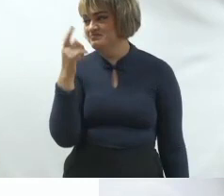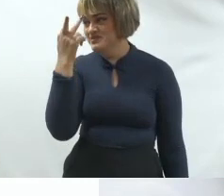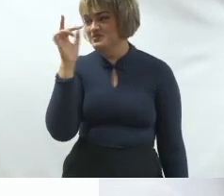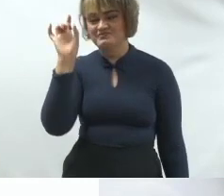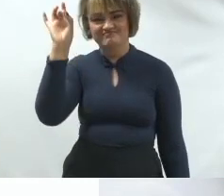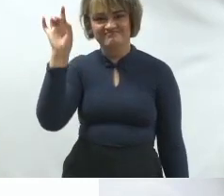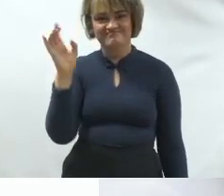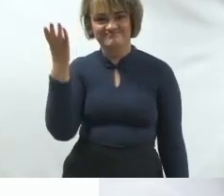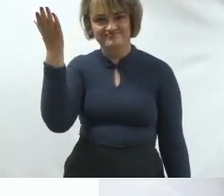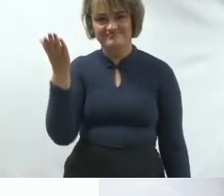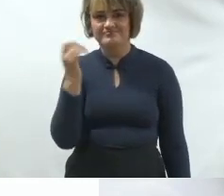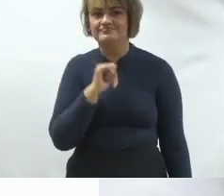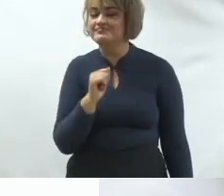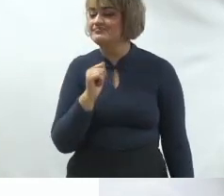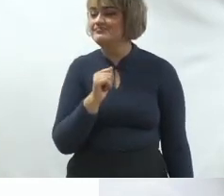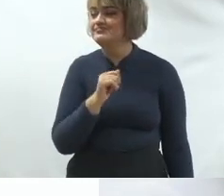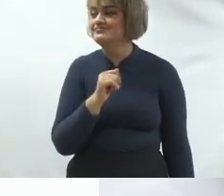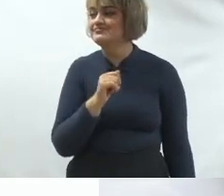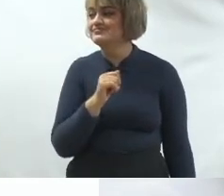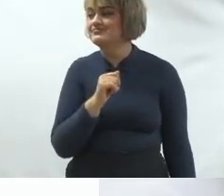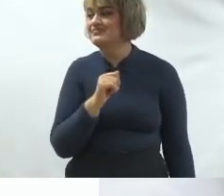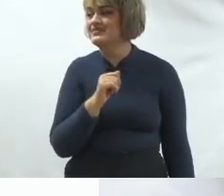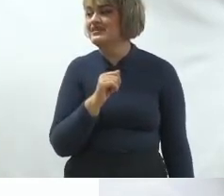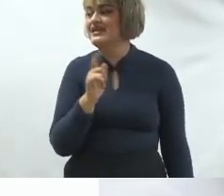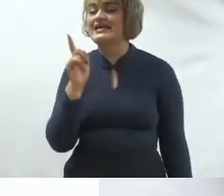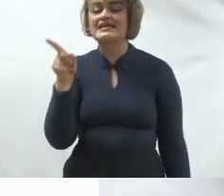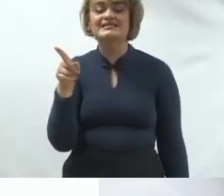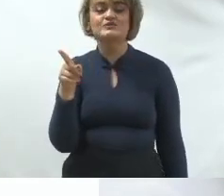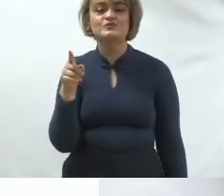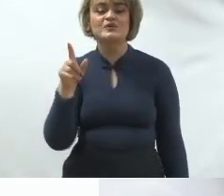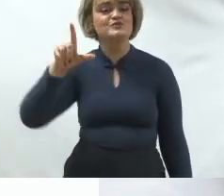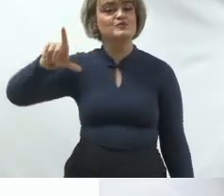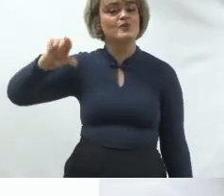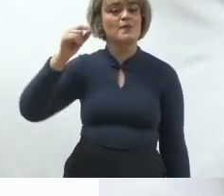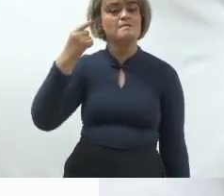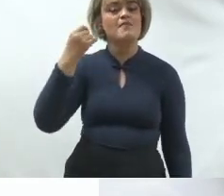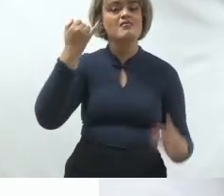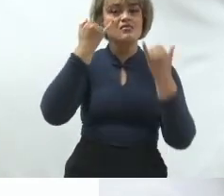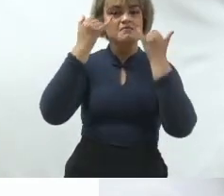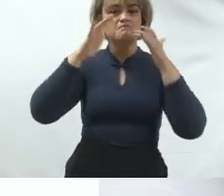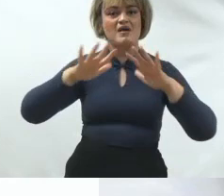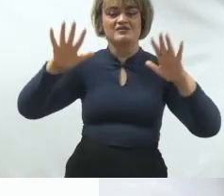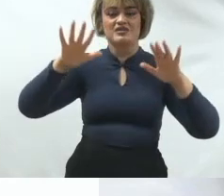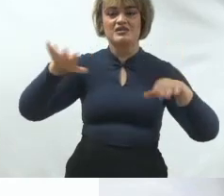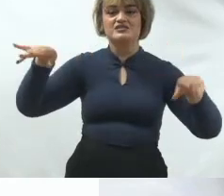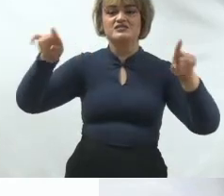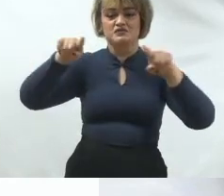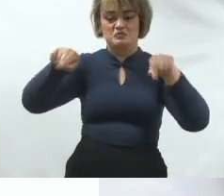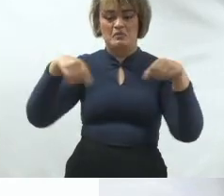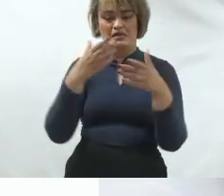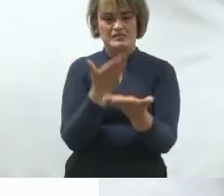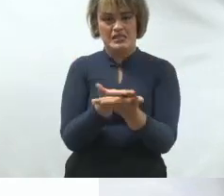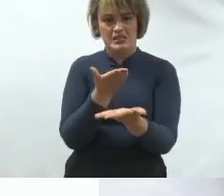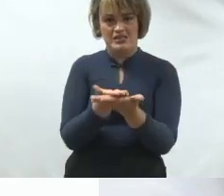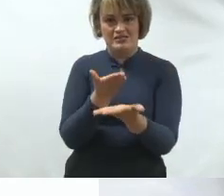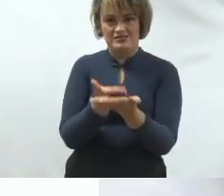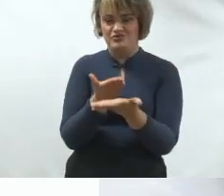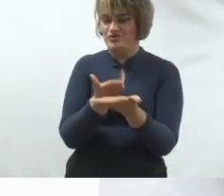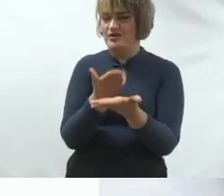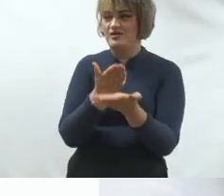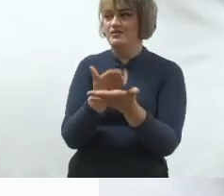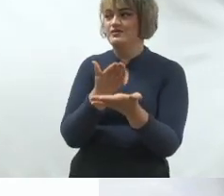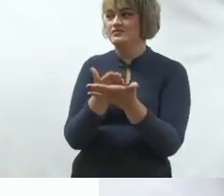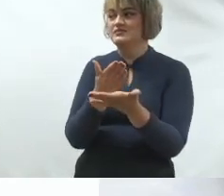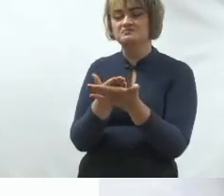essas atrizes. Eu falo que isso é a eleição em uma imagem. Se fosse uma sala de aula, obviamente, eu abriria um debate para vocês poderem me